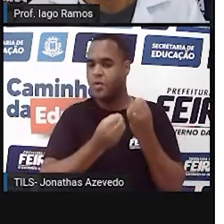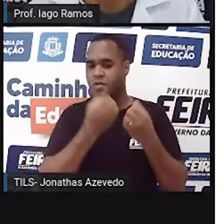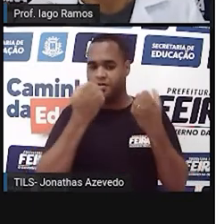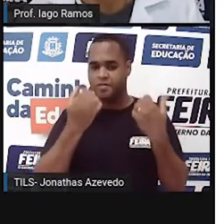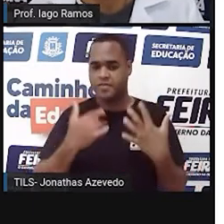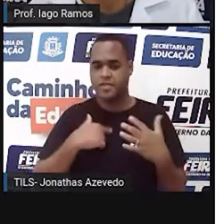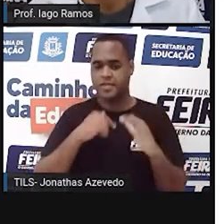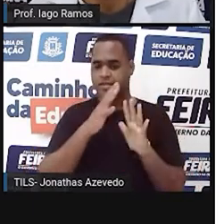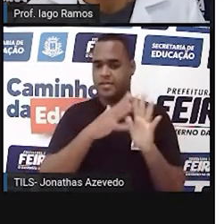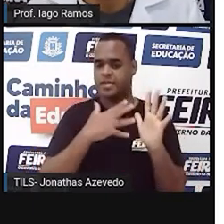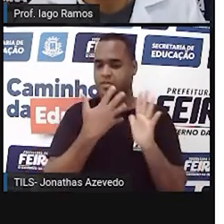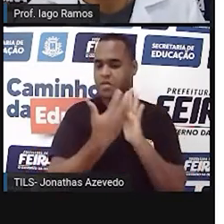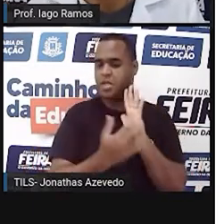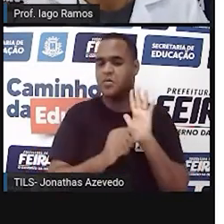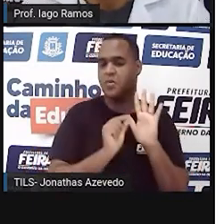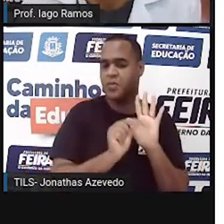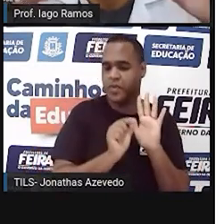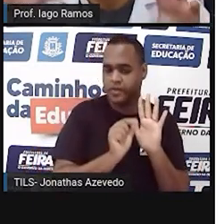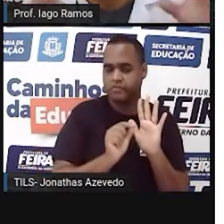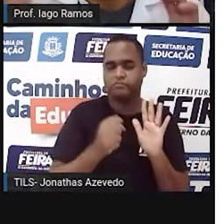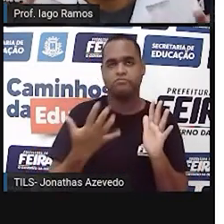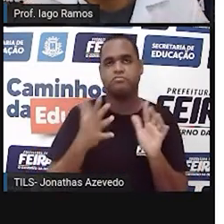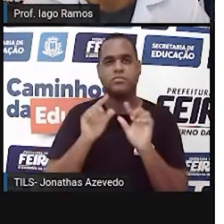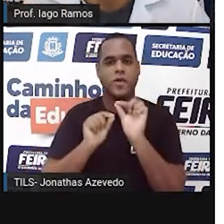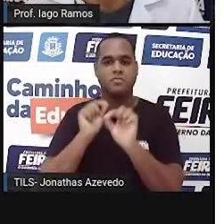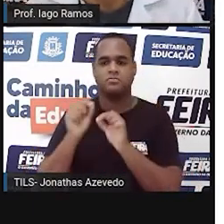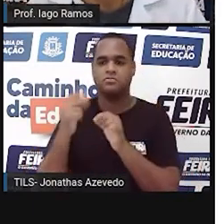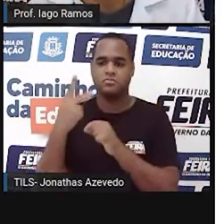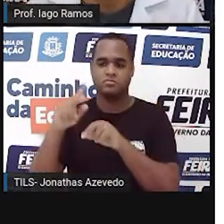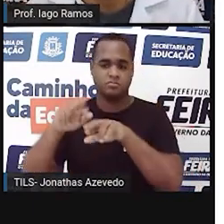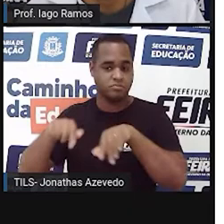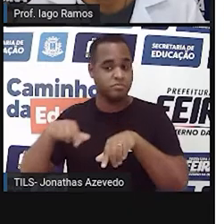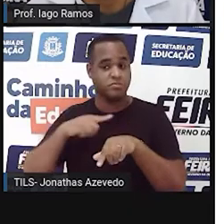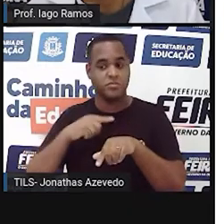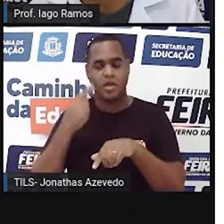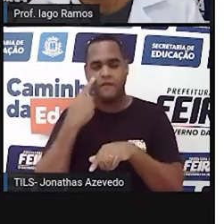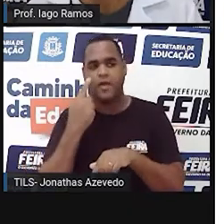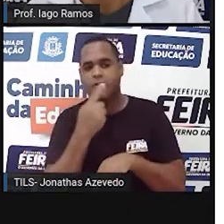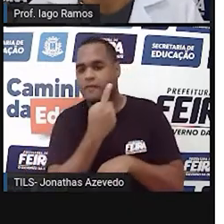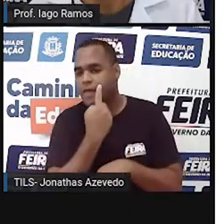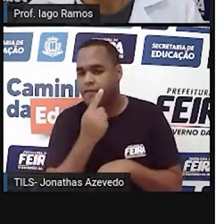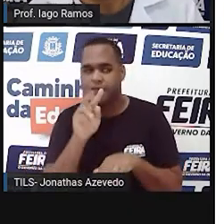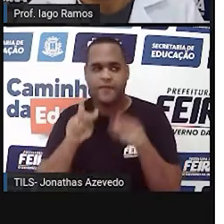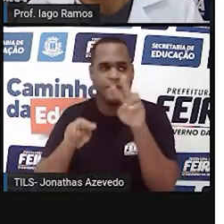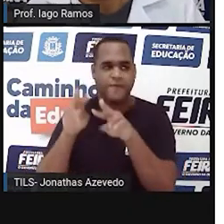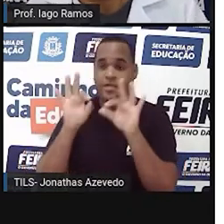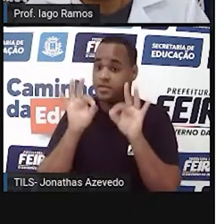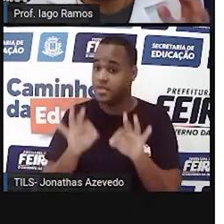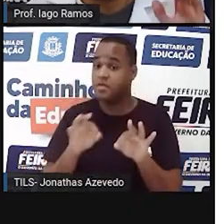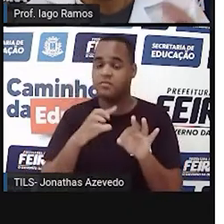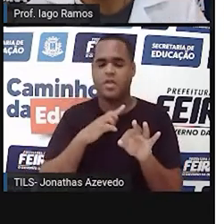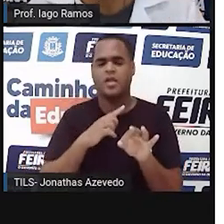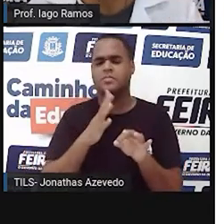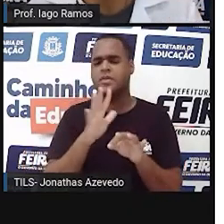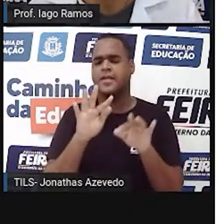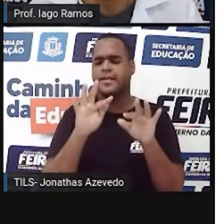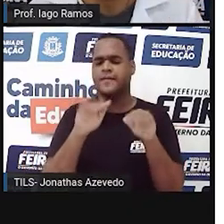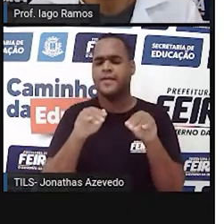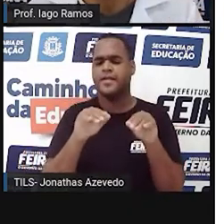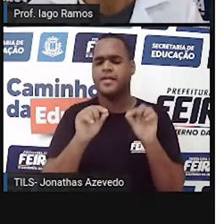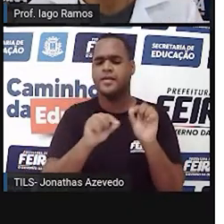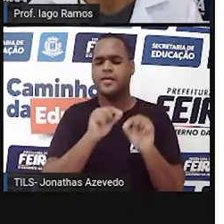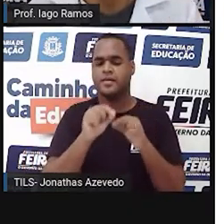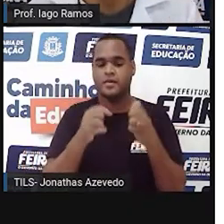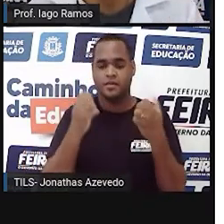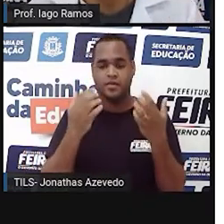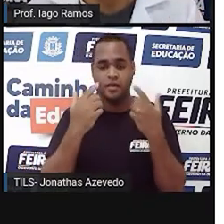tabelas, né? E o que é que tem nelas para a gente olhar direitinho, tá bom? Bom, mas enfim, vamos ver, né?